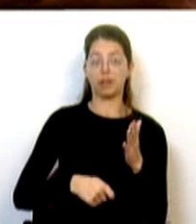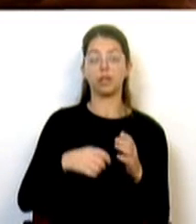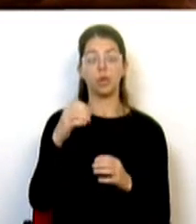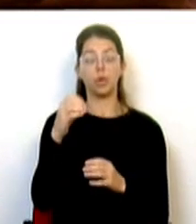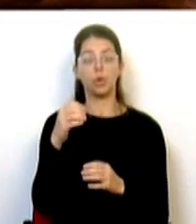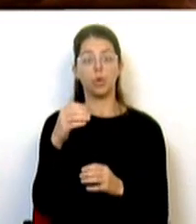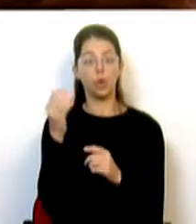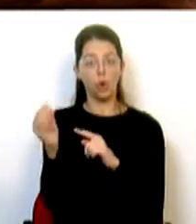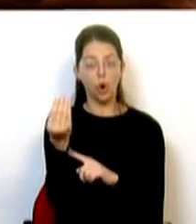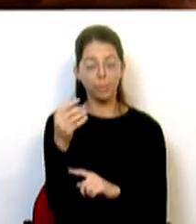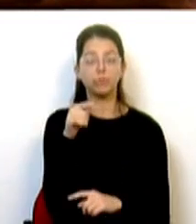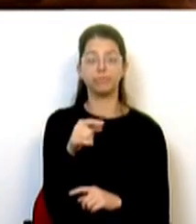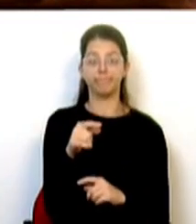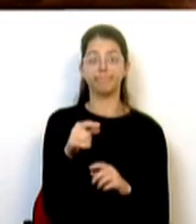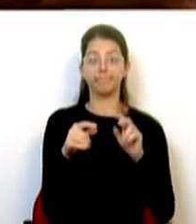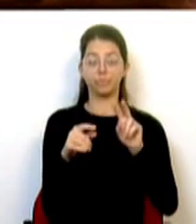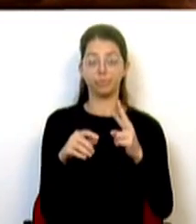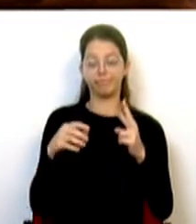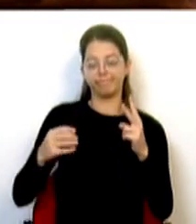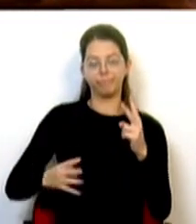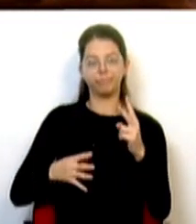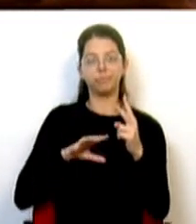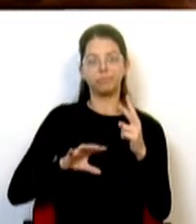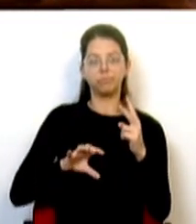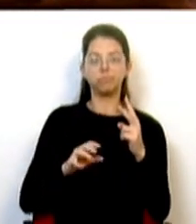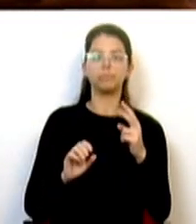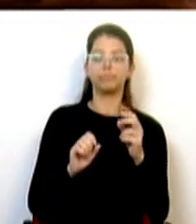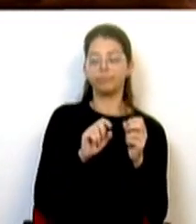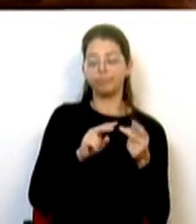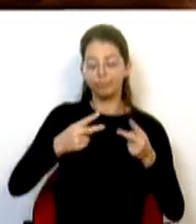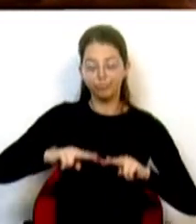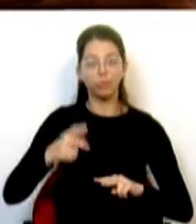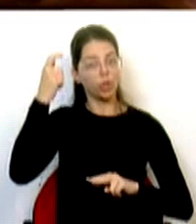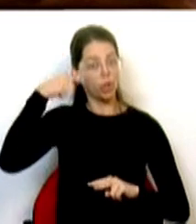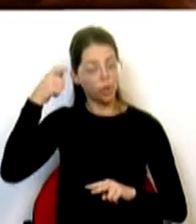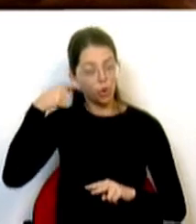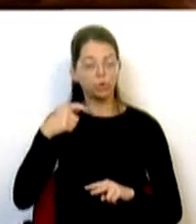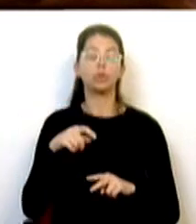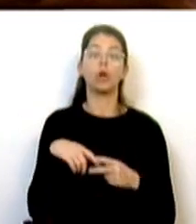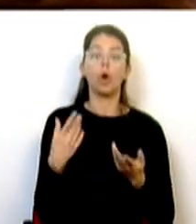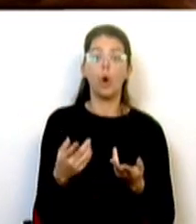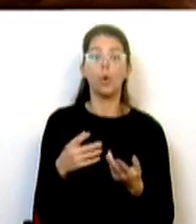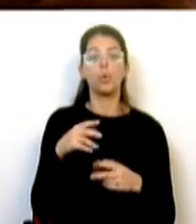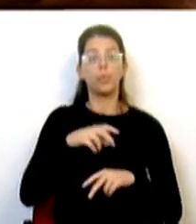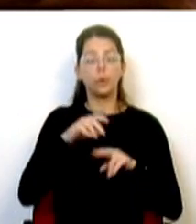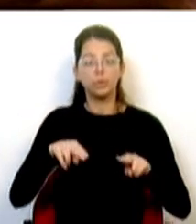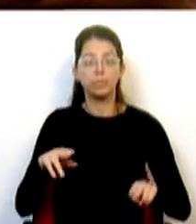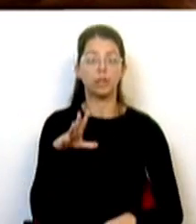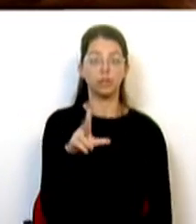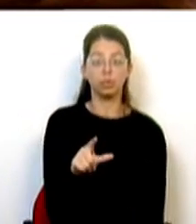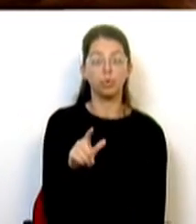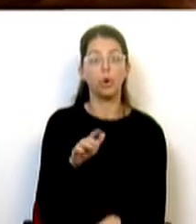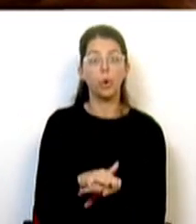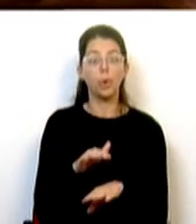Óbidos, deslocaria para o hospital Beatriz Anjo, em Loures ou para os hospitais de Lisboa. Por serem